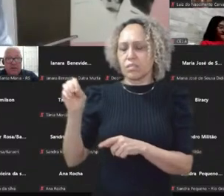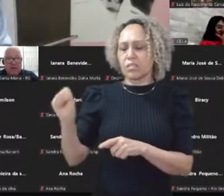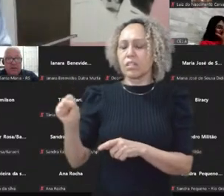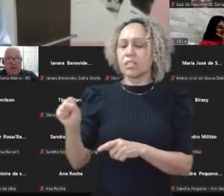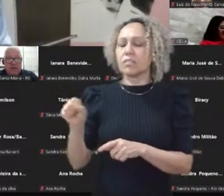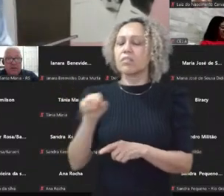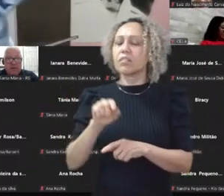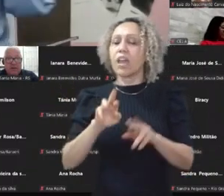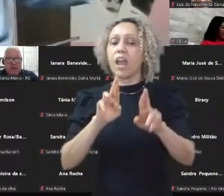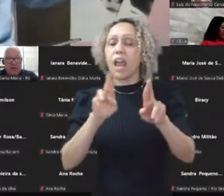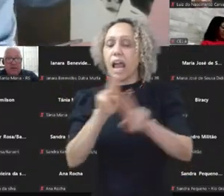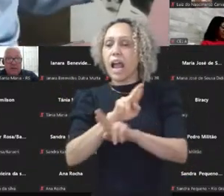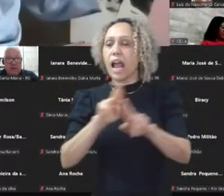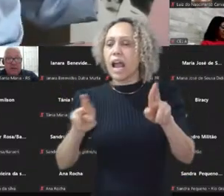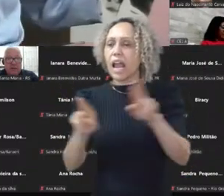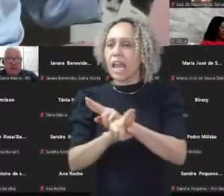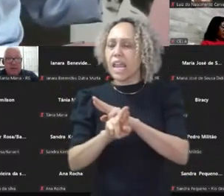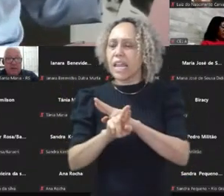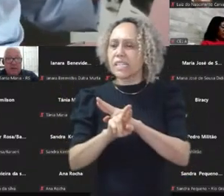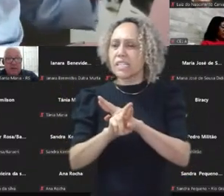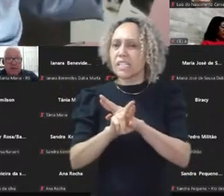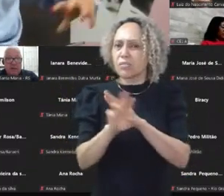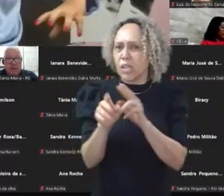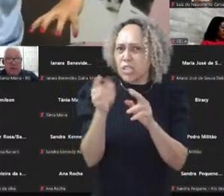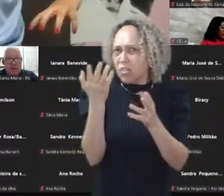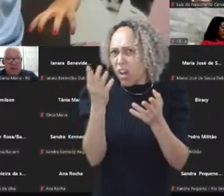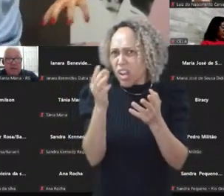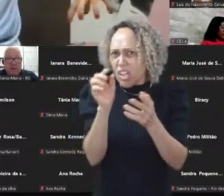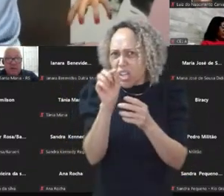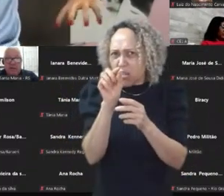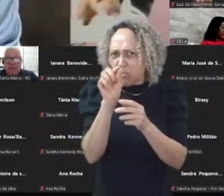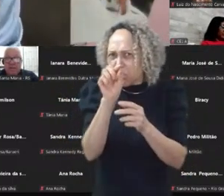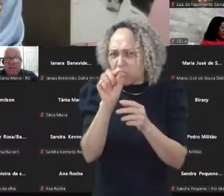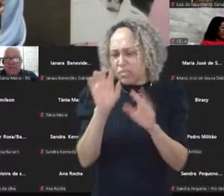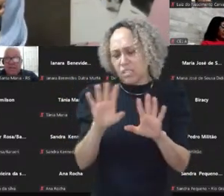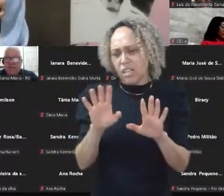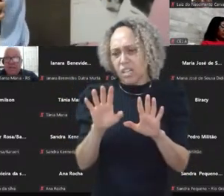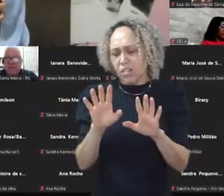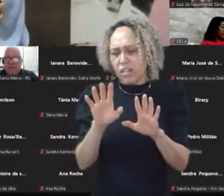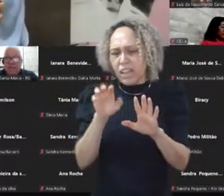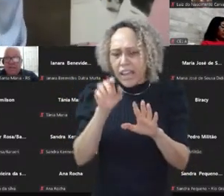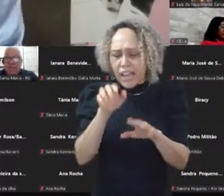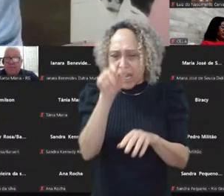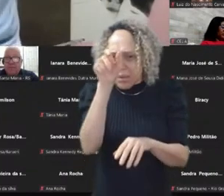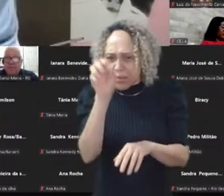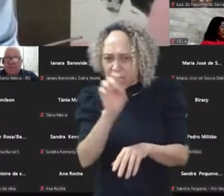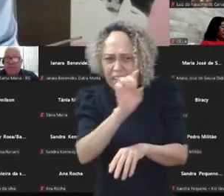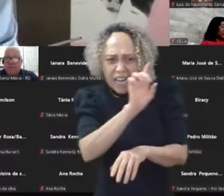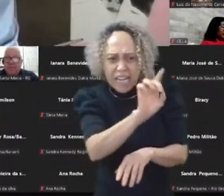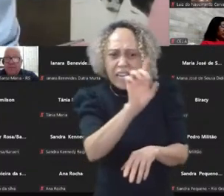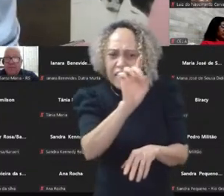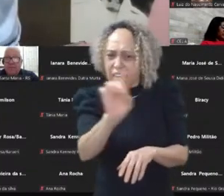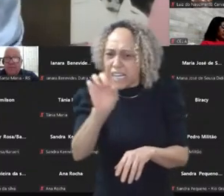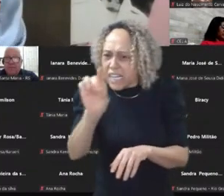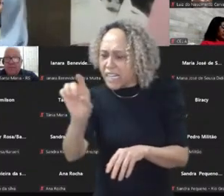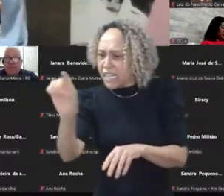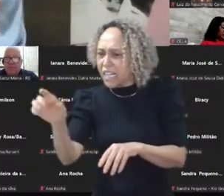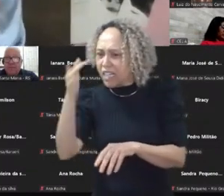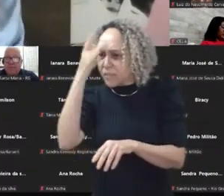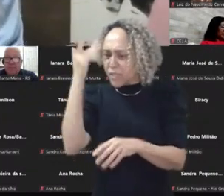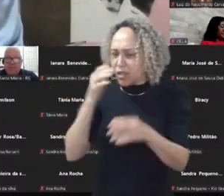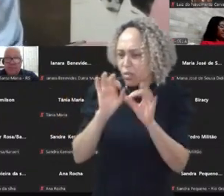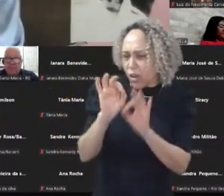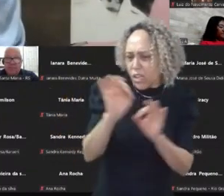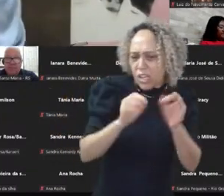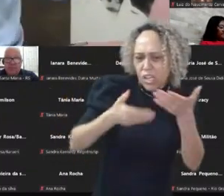Então, não é só o pontinho ali, redondinho. Se ele se organiza, é todo o ponto vermelho, por exemplo, ou é todo